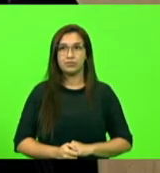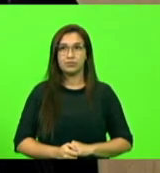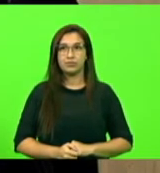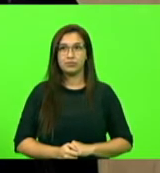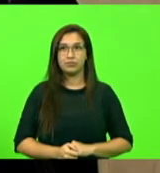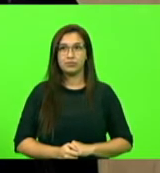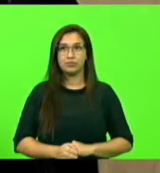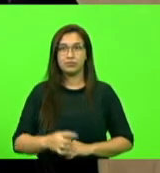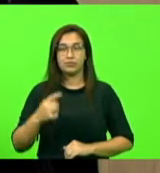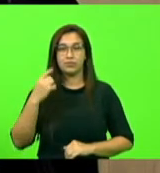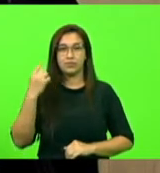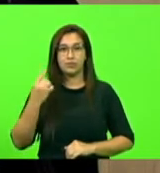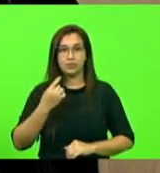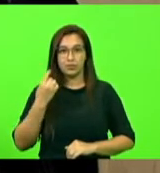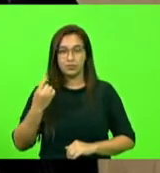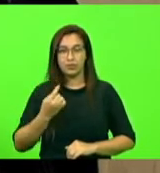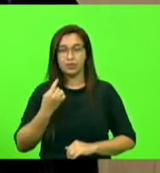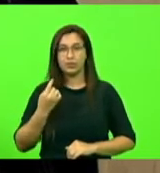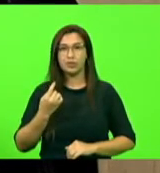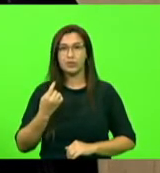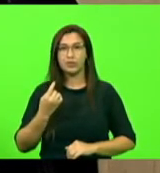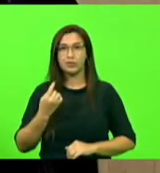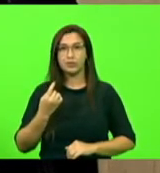Deputado, como não está...